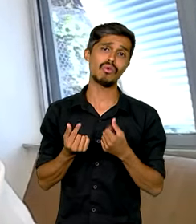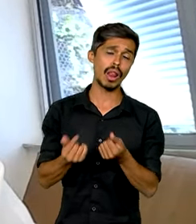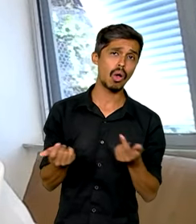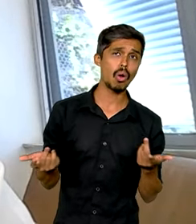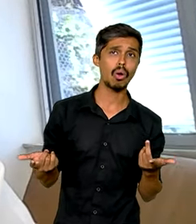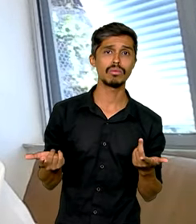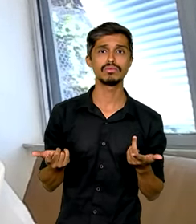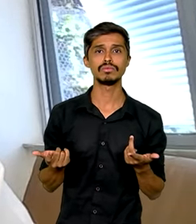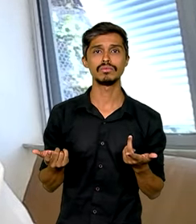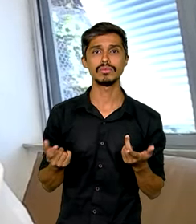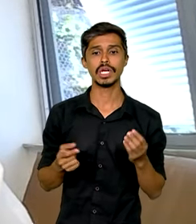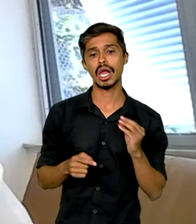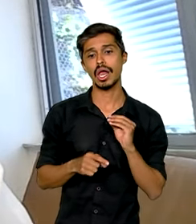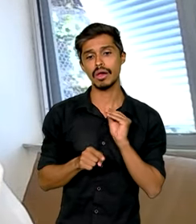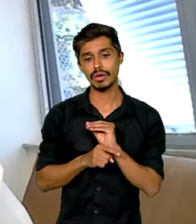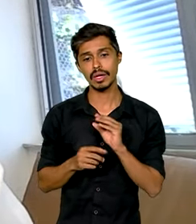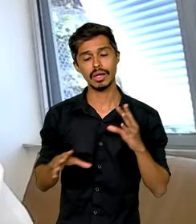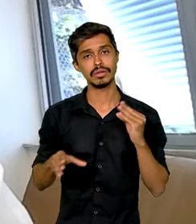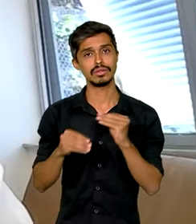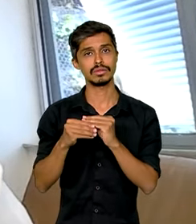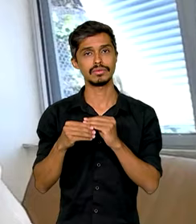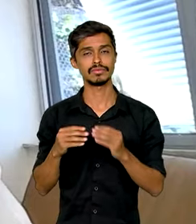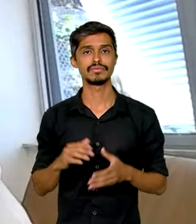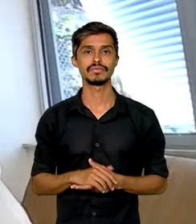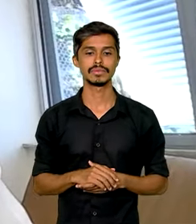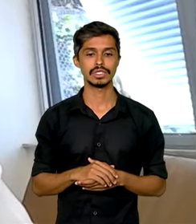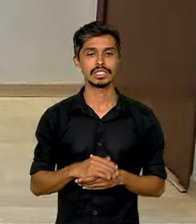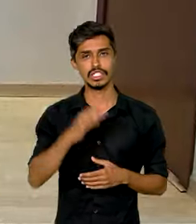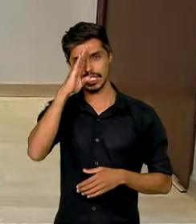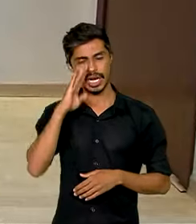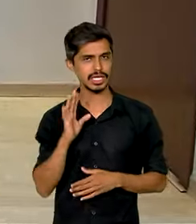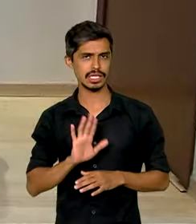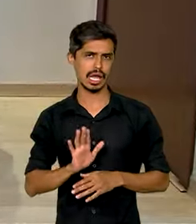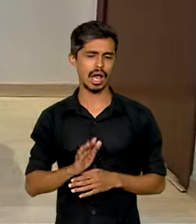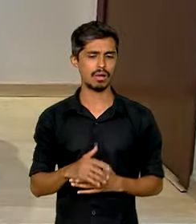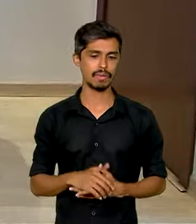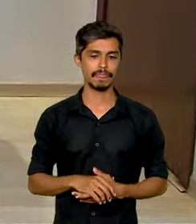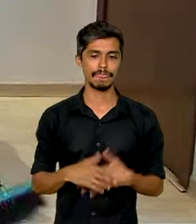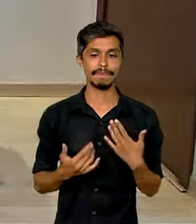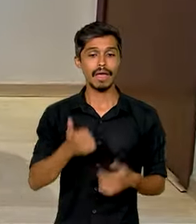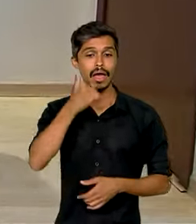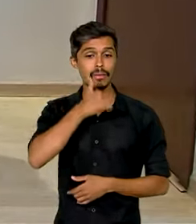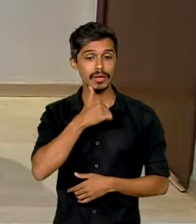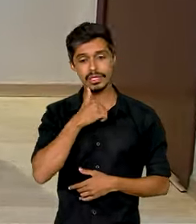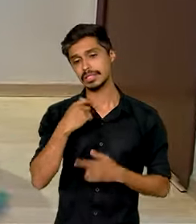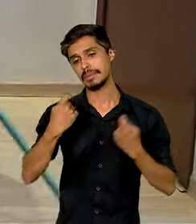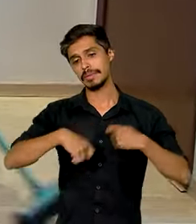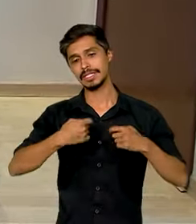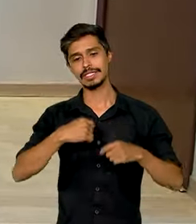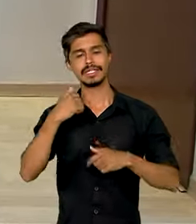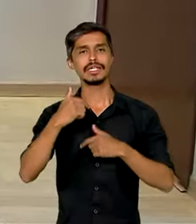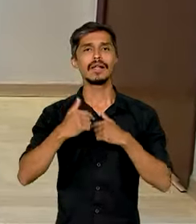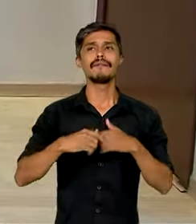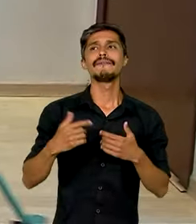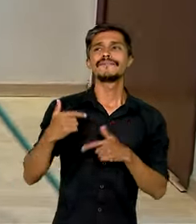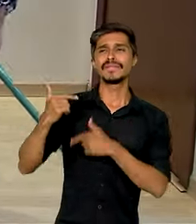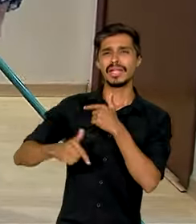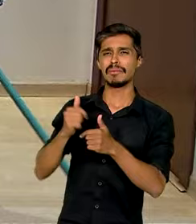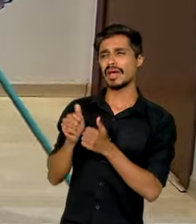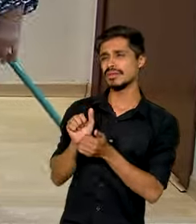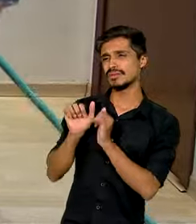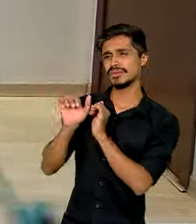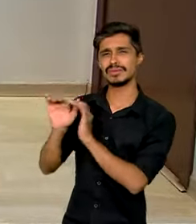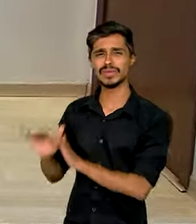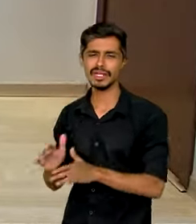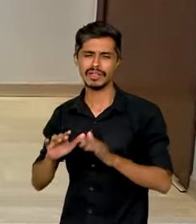atribuído a ele, não fosse feito de graça, né? Para a mulher que precisa, às vezes, abrir mão da carreira para se